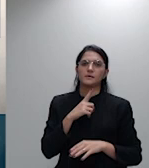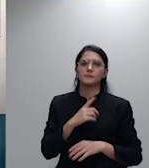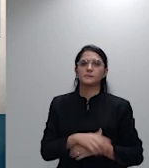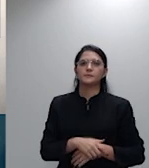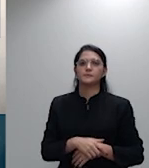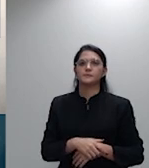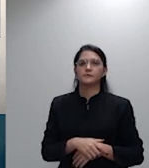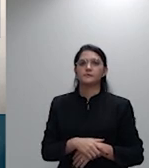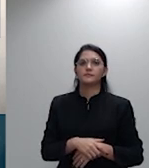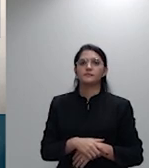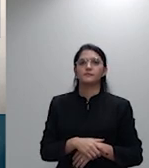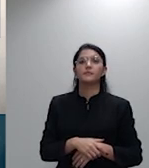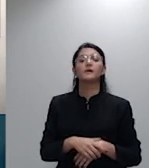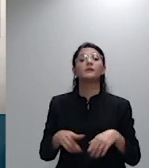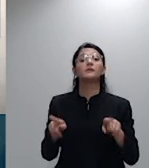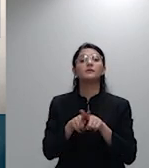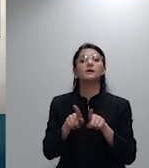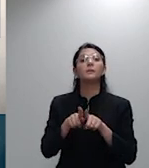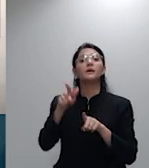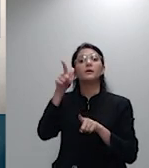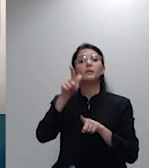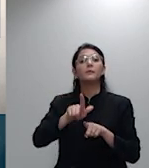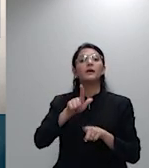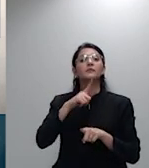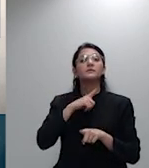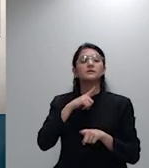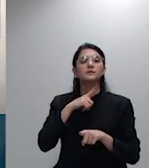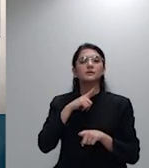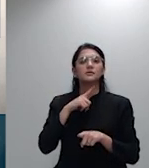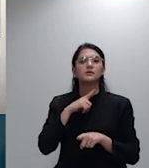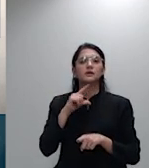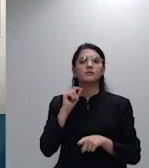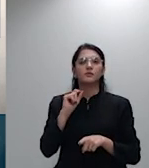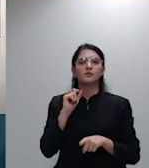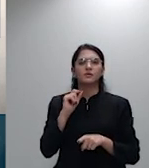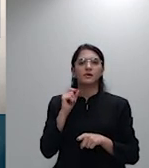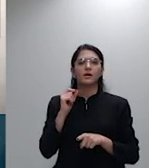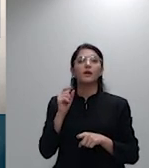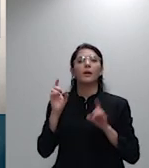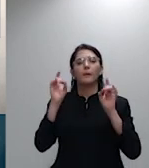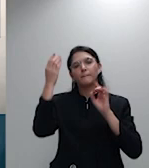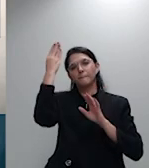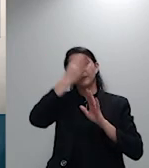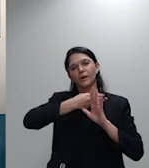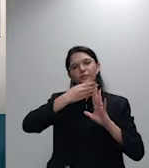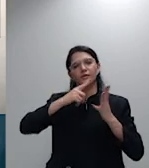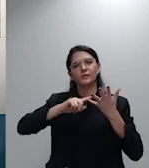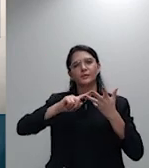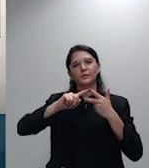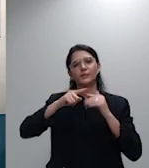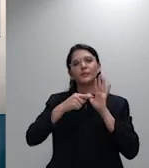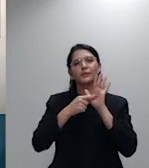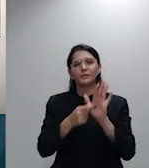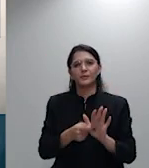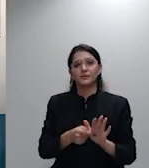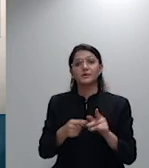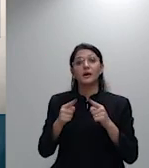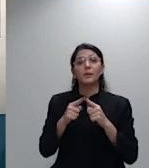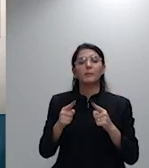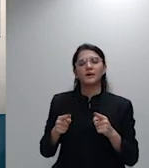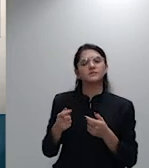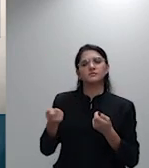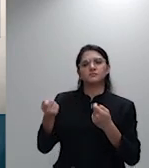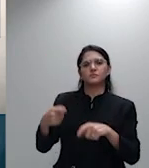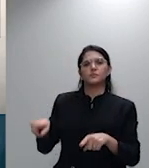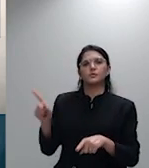foram intimadas para especificação de provas mas dispensaram seguindo-se então o julgamento antecipado da